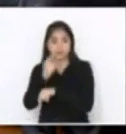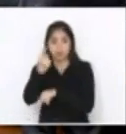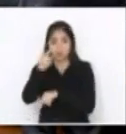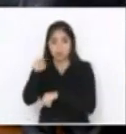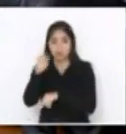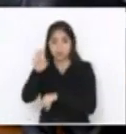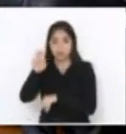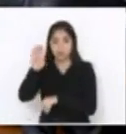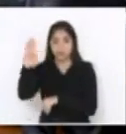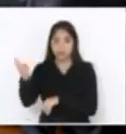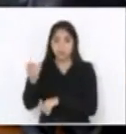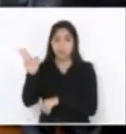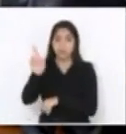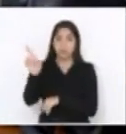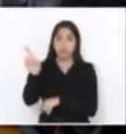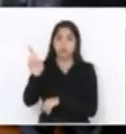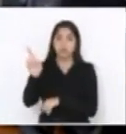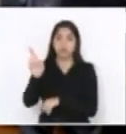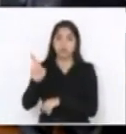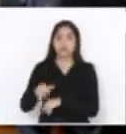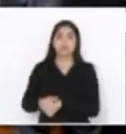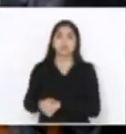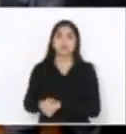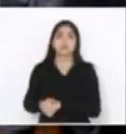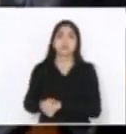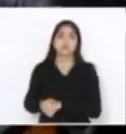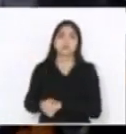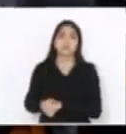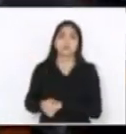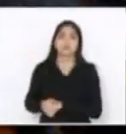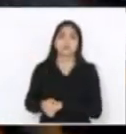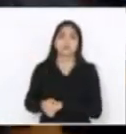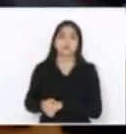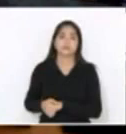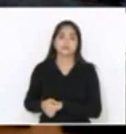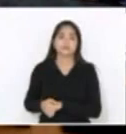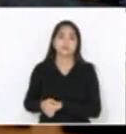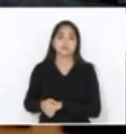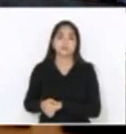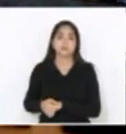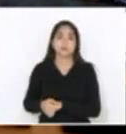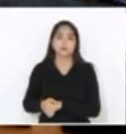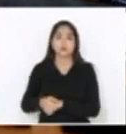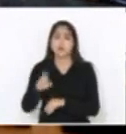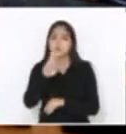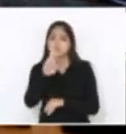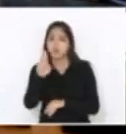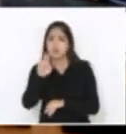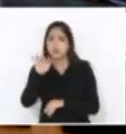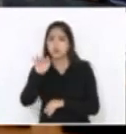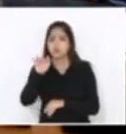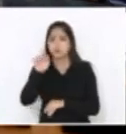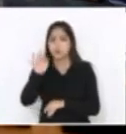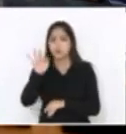de reais. O nome, quando se fala em Fundam, Fundam, Fundam,